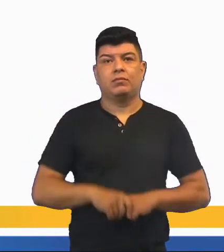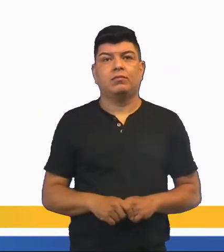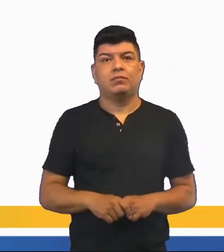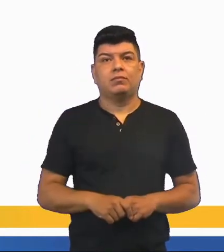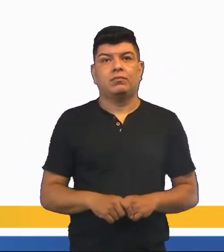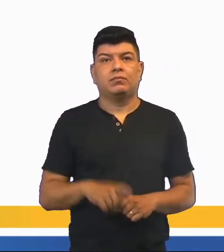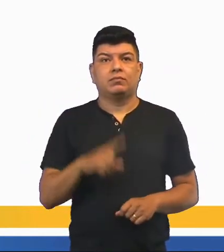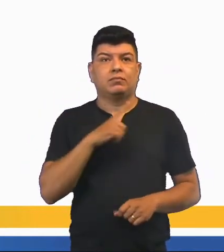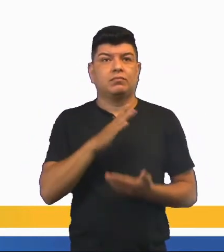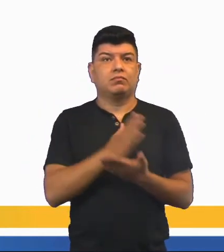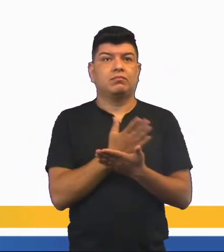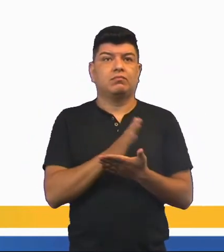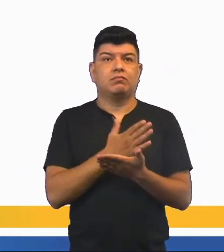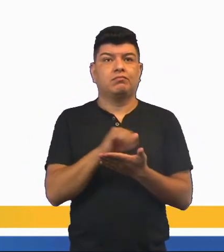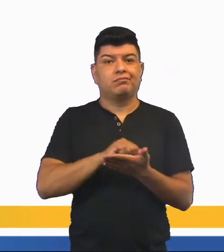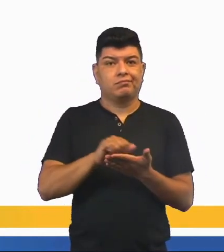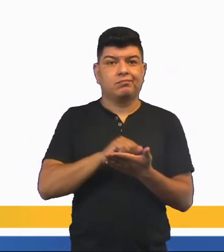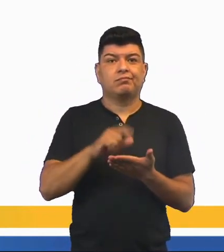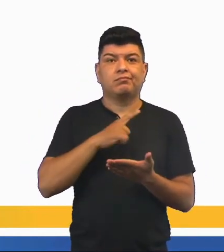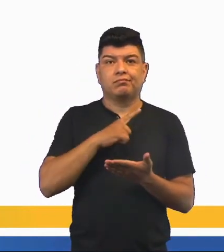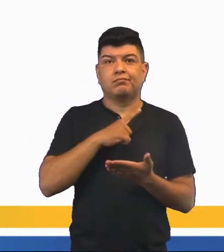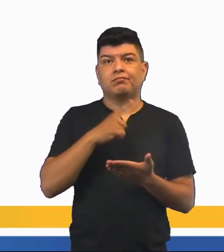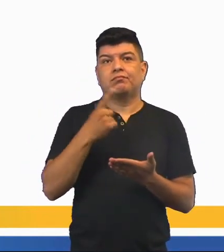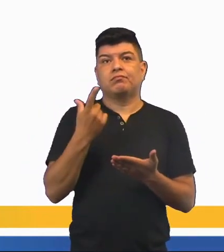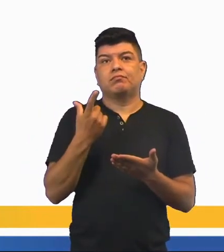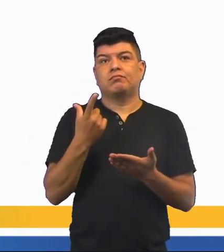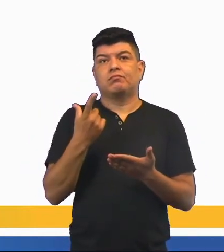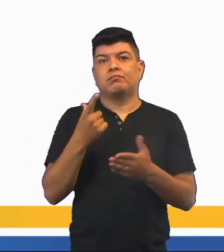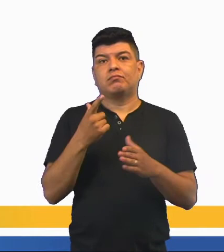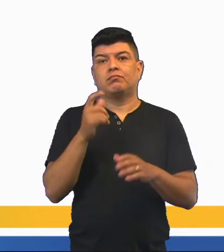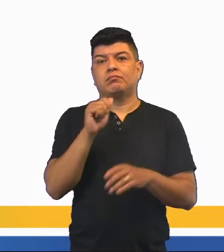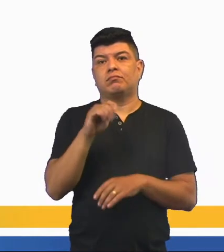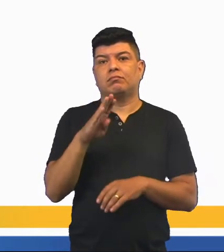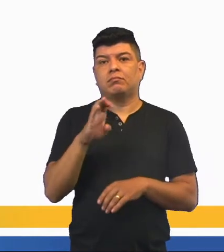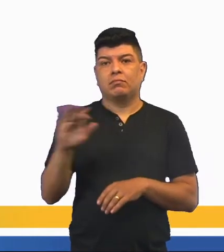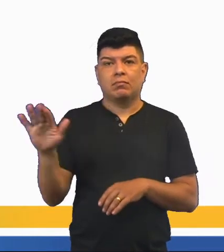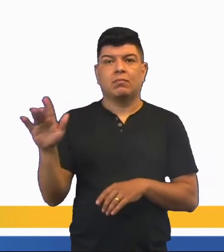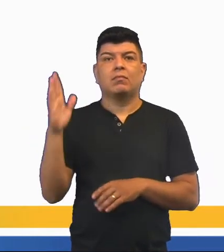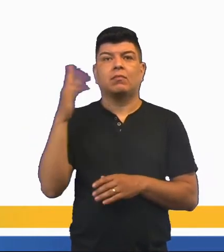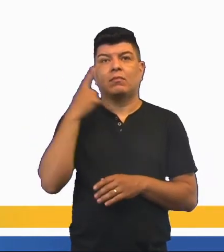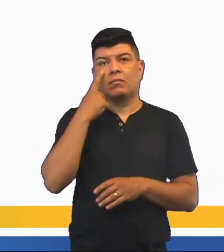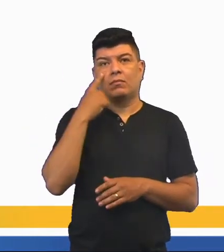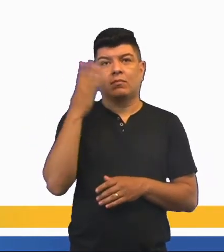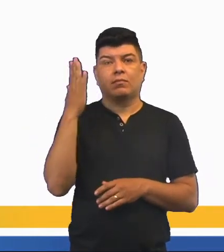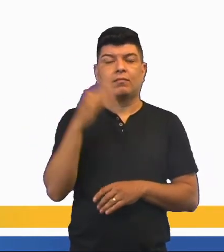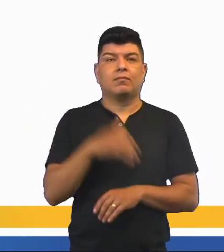Aqui nós temos alguns registros de tipos de alfabetos. Observem aí.